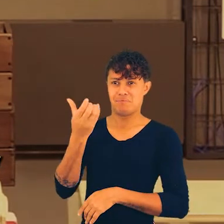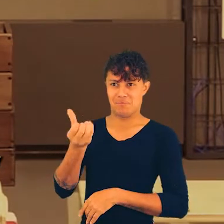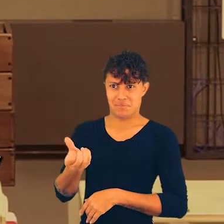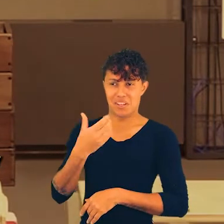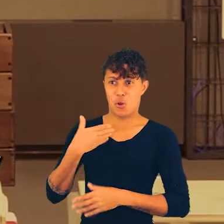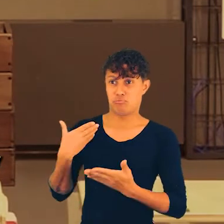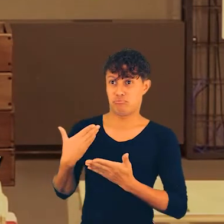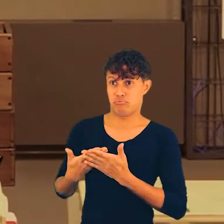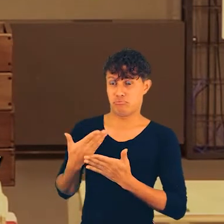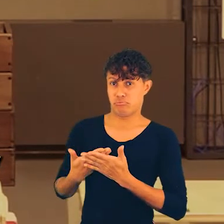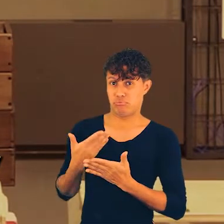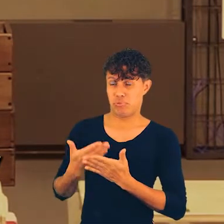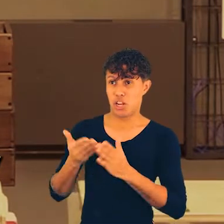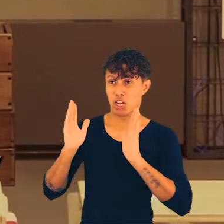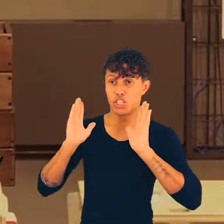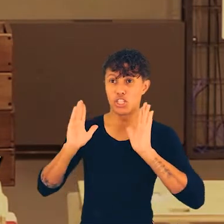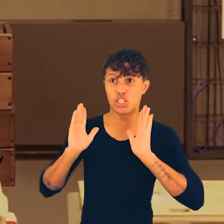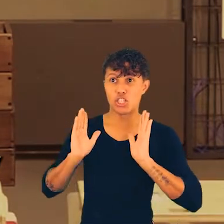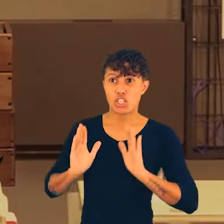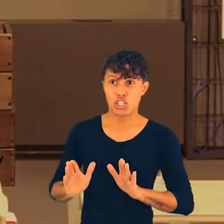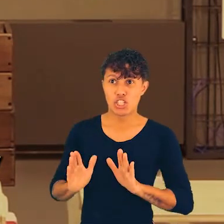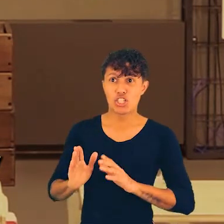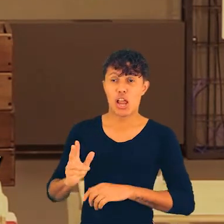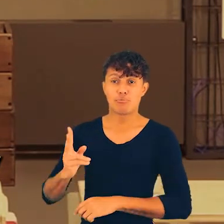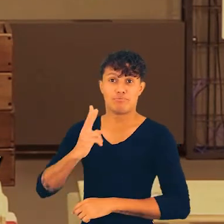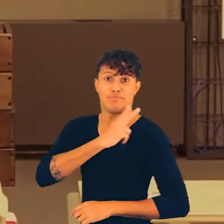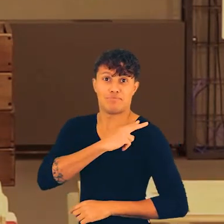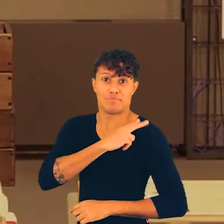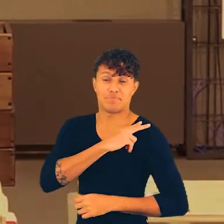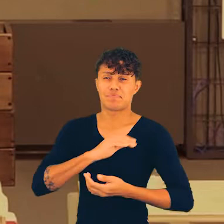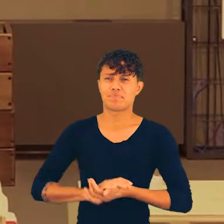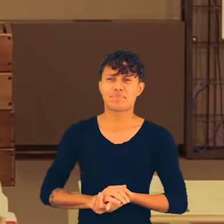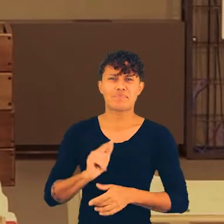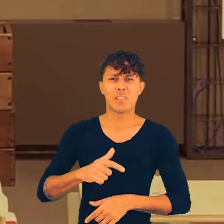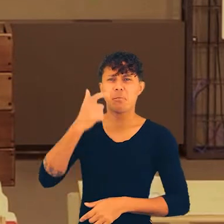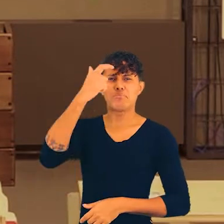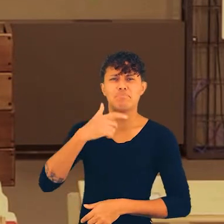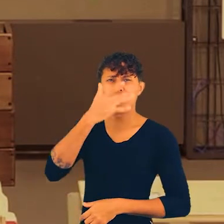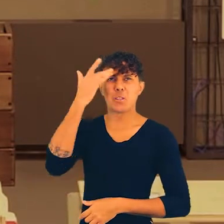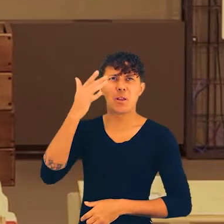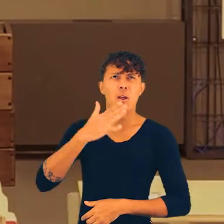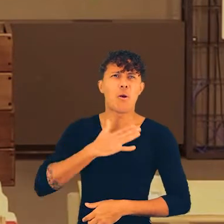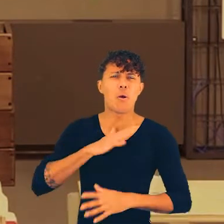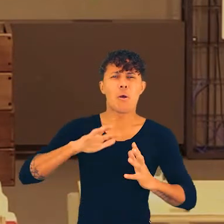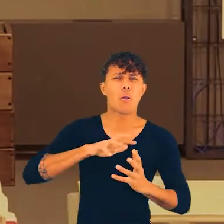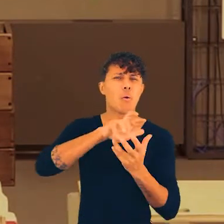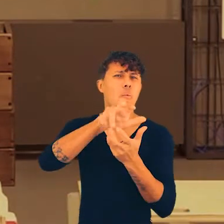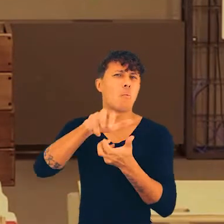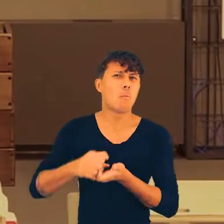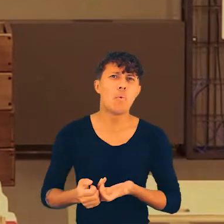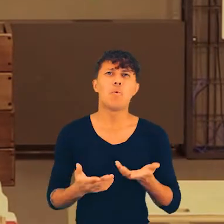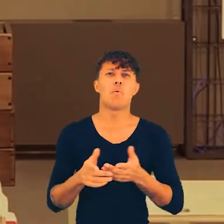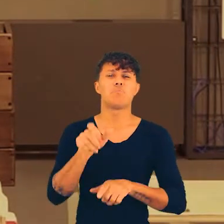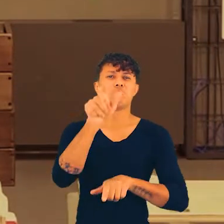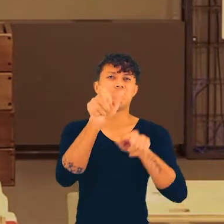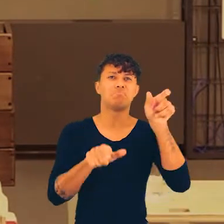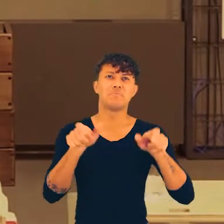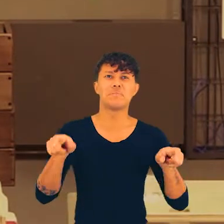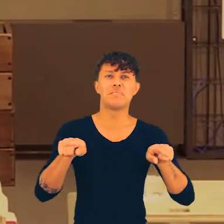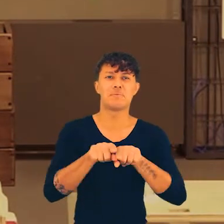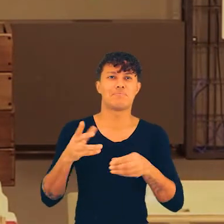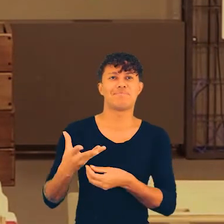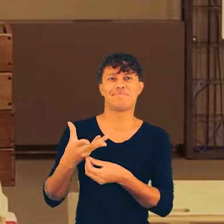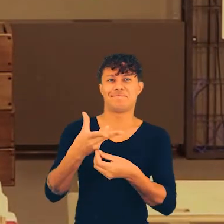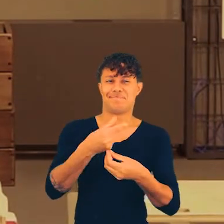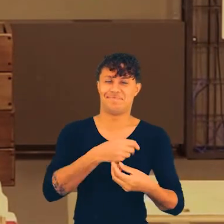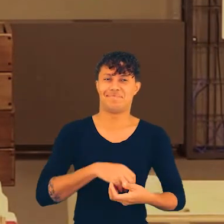16 anos, sou estudante e estou no segundo ano ensino médio. Eu sou uma pessoa que gosta muito do mundo, assim, das pessoas